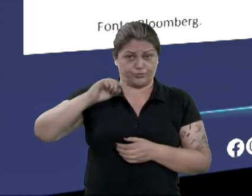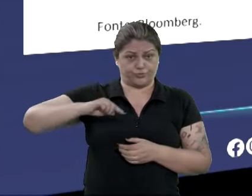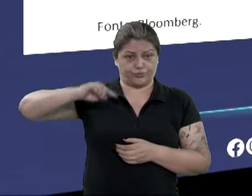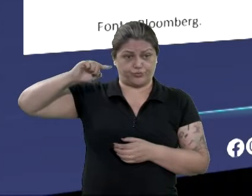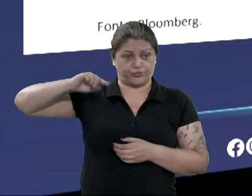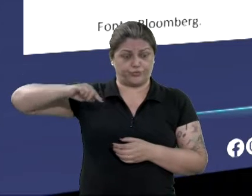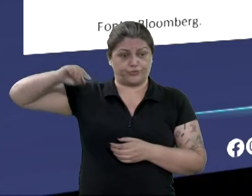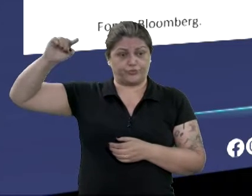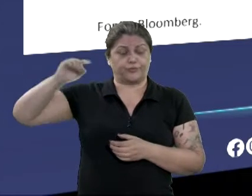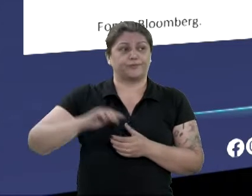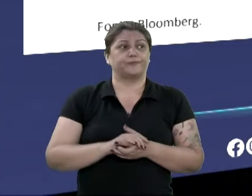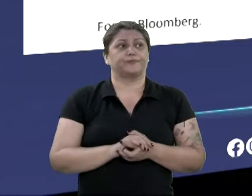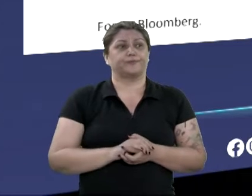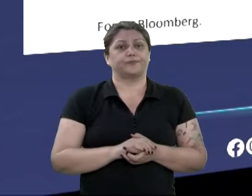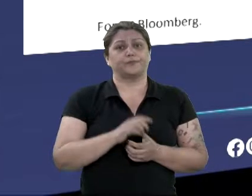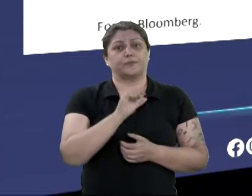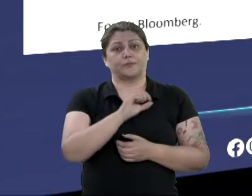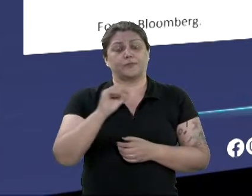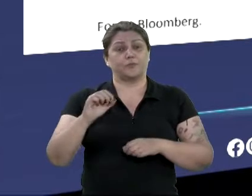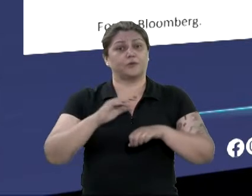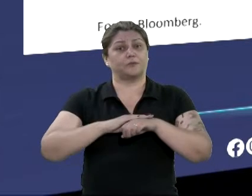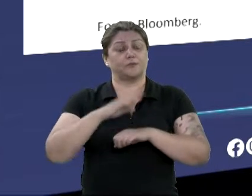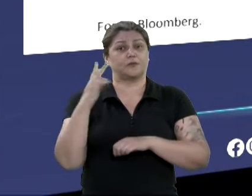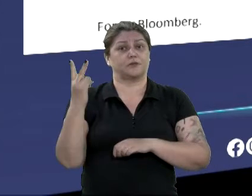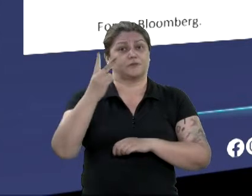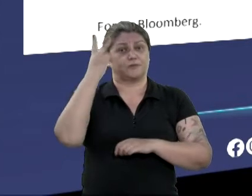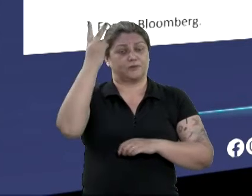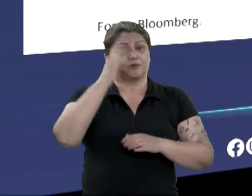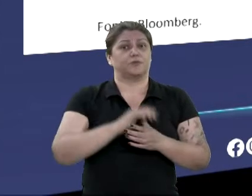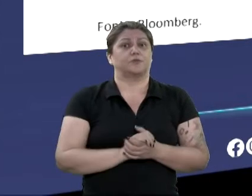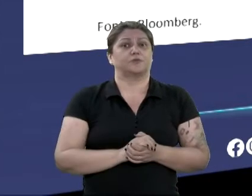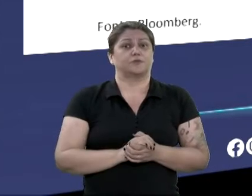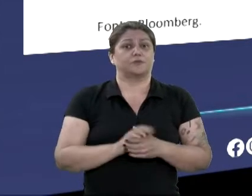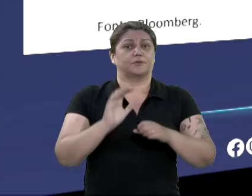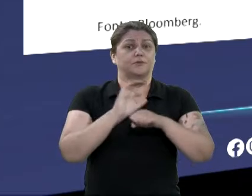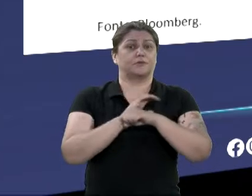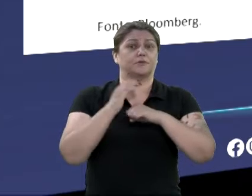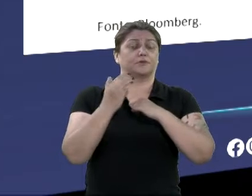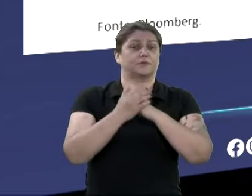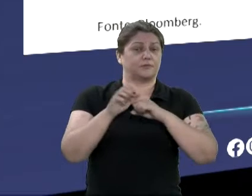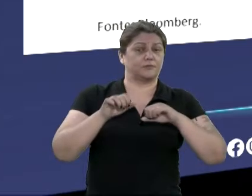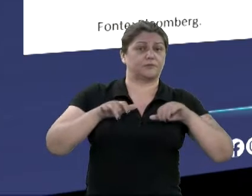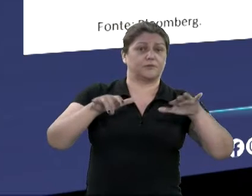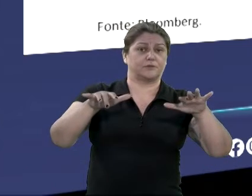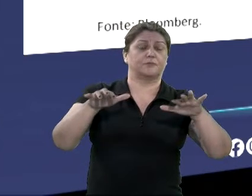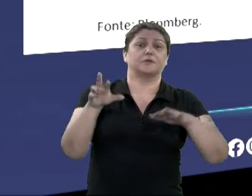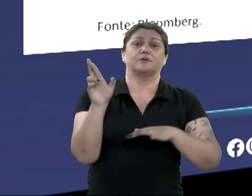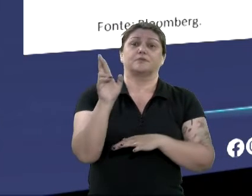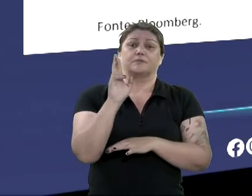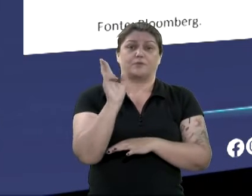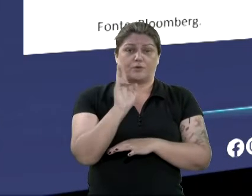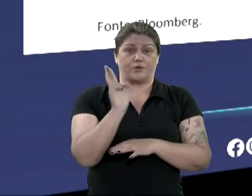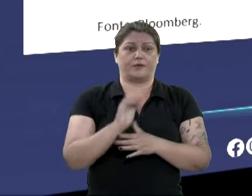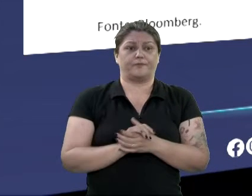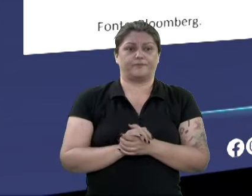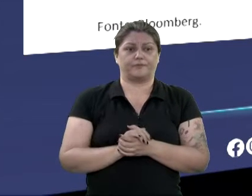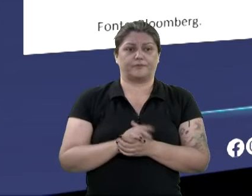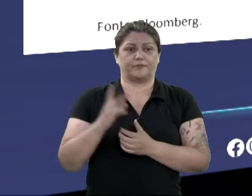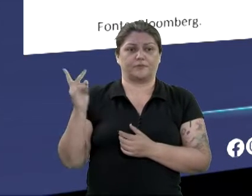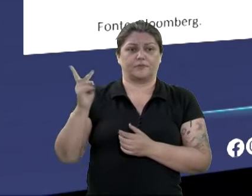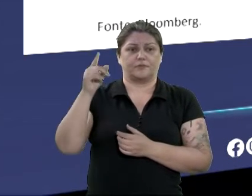A moeda que mais valorizou no mundo durante a pandemia, vereador Bonneres, foi o real. Teve uma valorização de